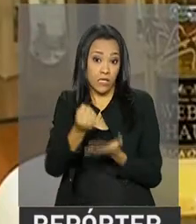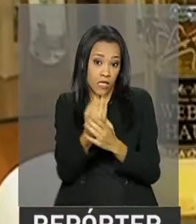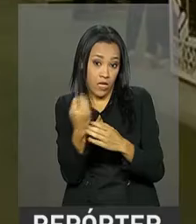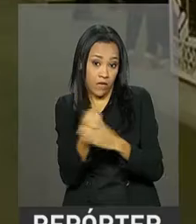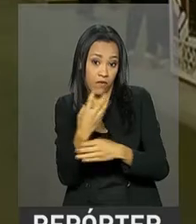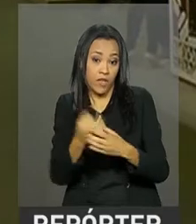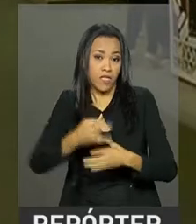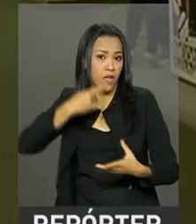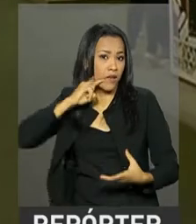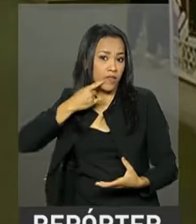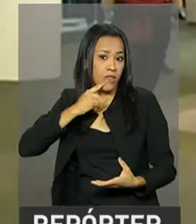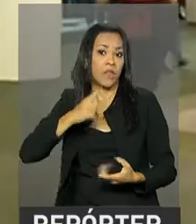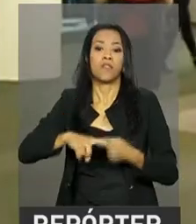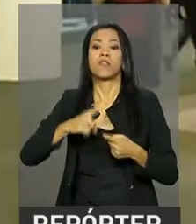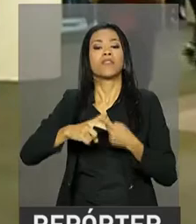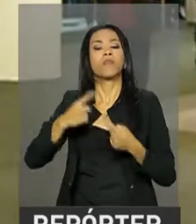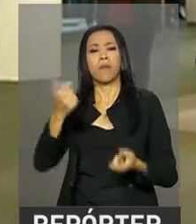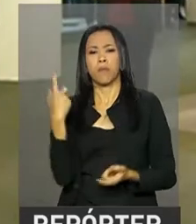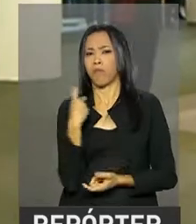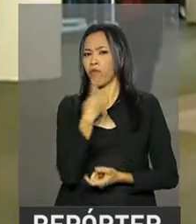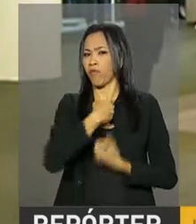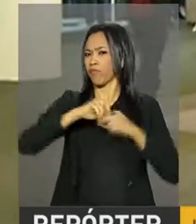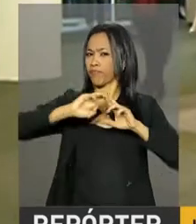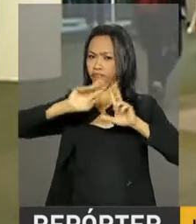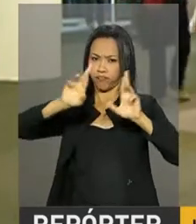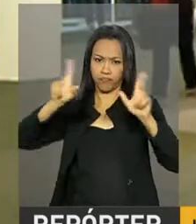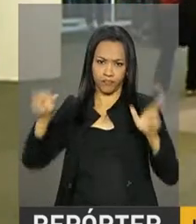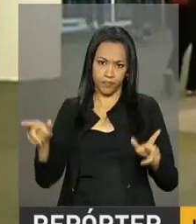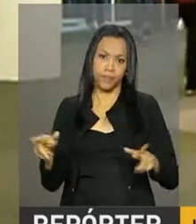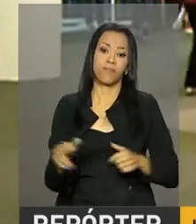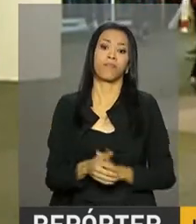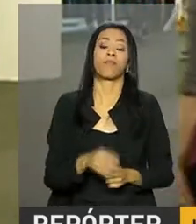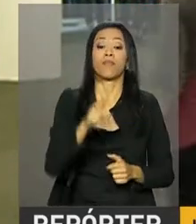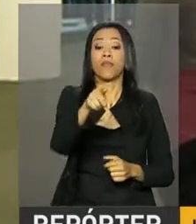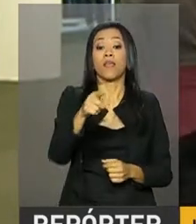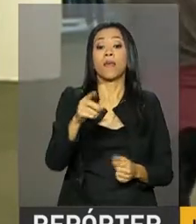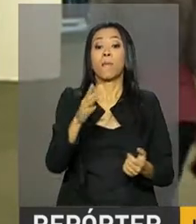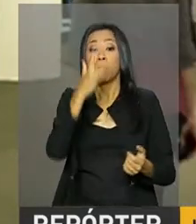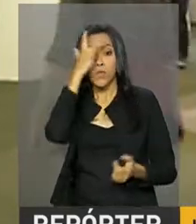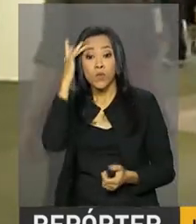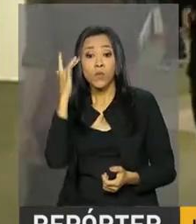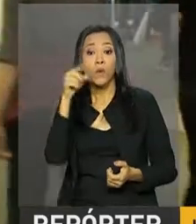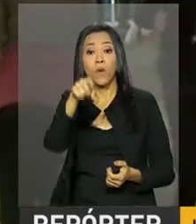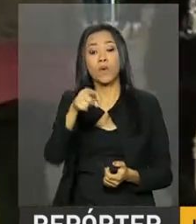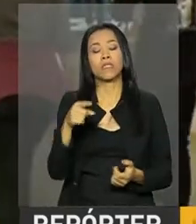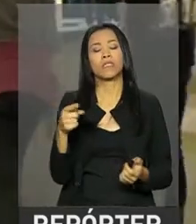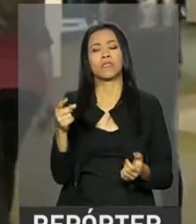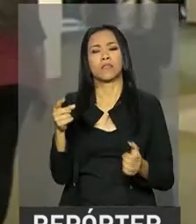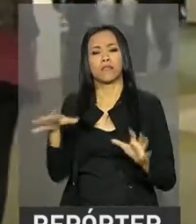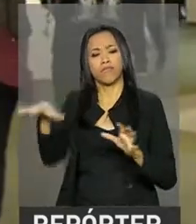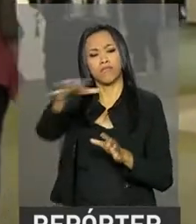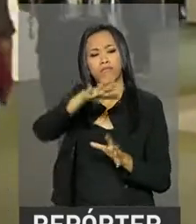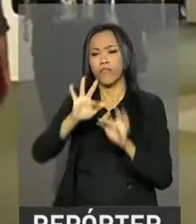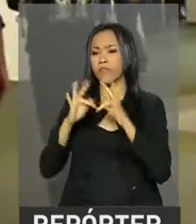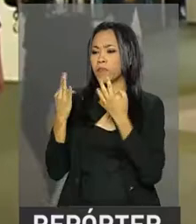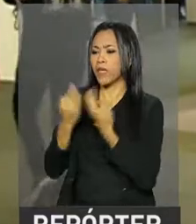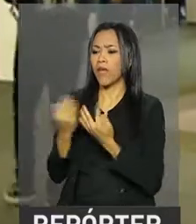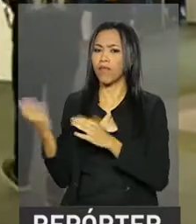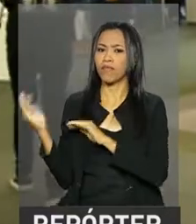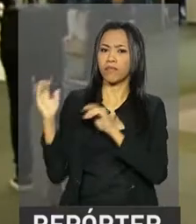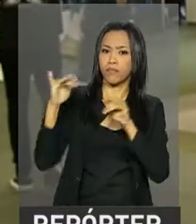cachaça e cosméticos. E com o apoio do governo federal, pequenos agricultores e cooperativas familiares têm a